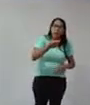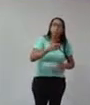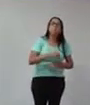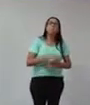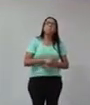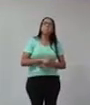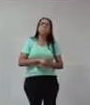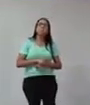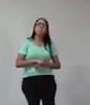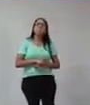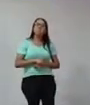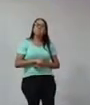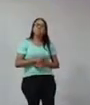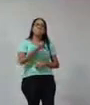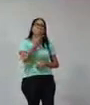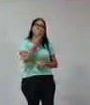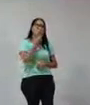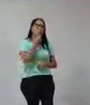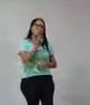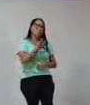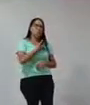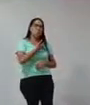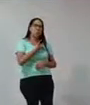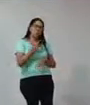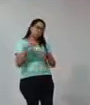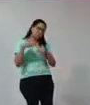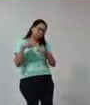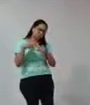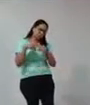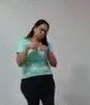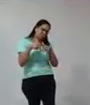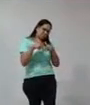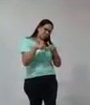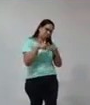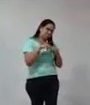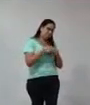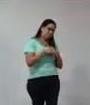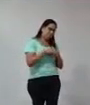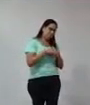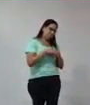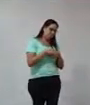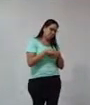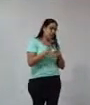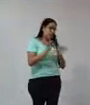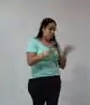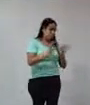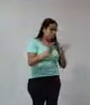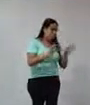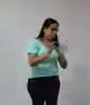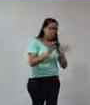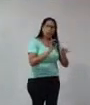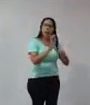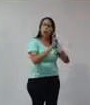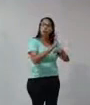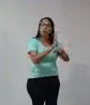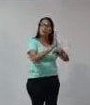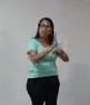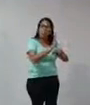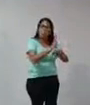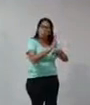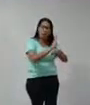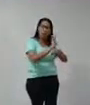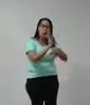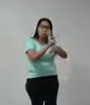junto com outro amigo, eu já vou mostrar isso para vocês, nós já estávamos programando um curta de cinema nessa área,